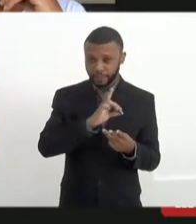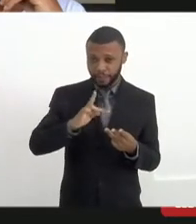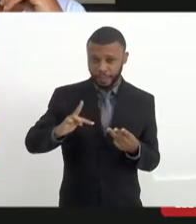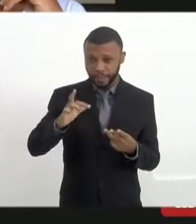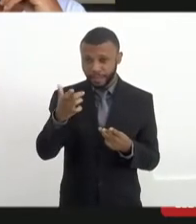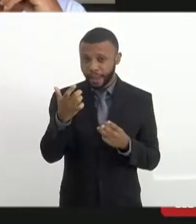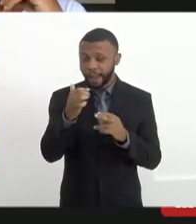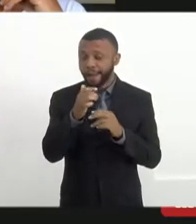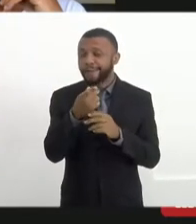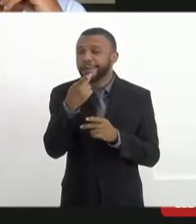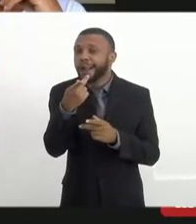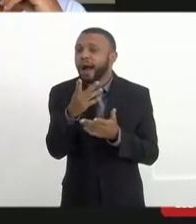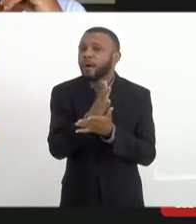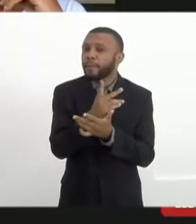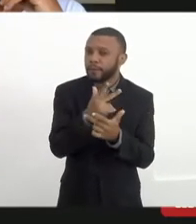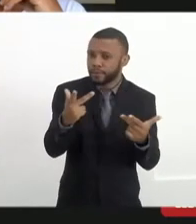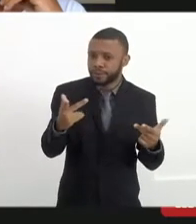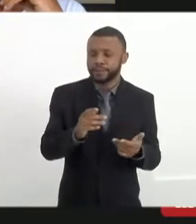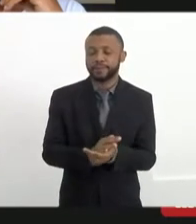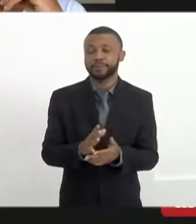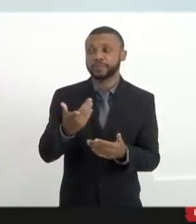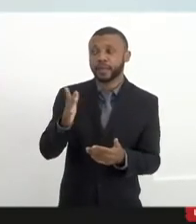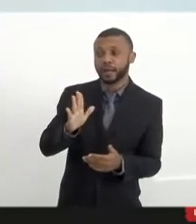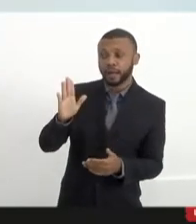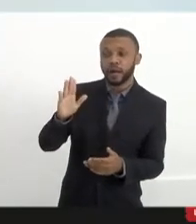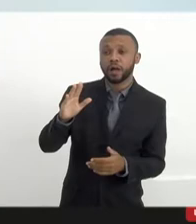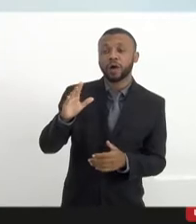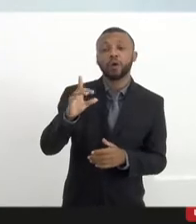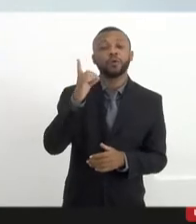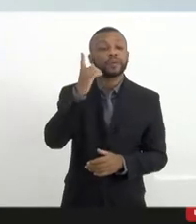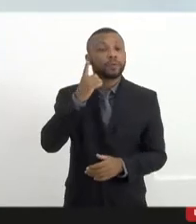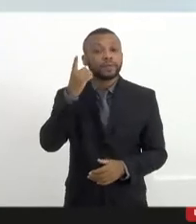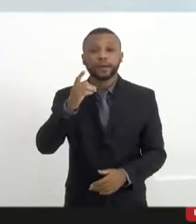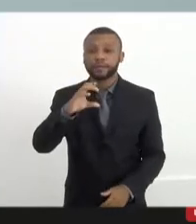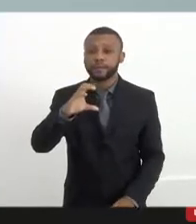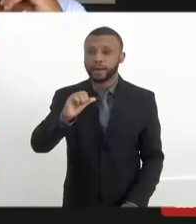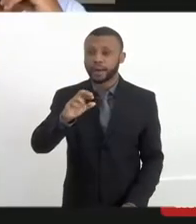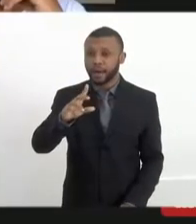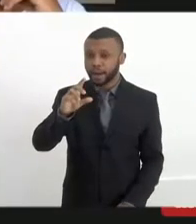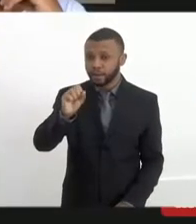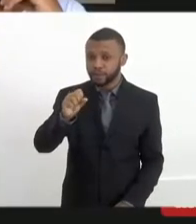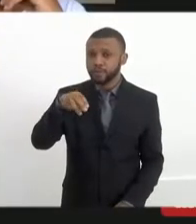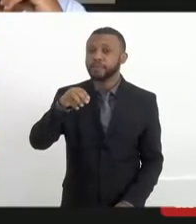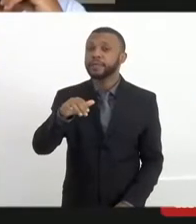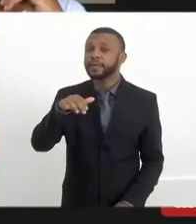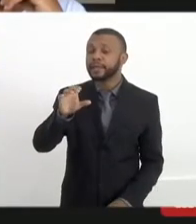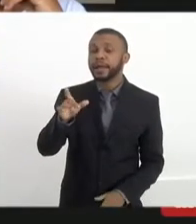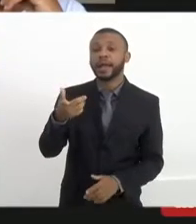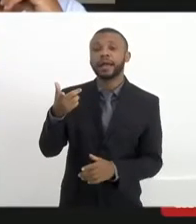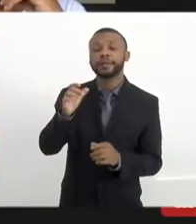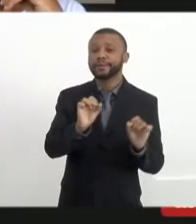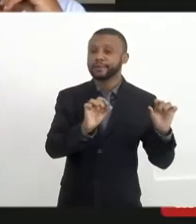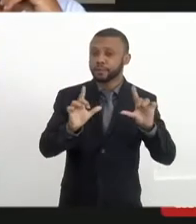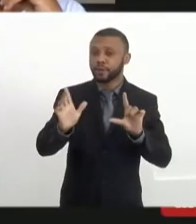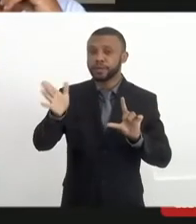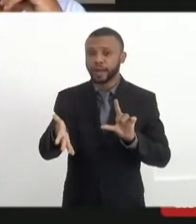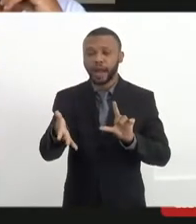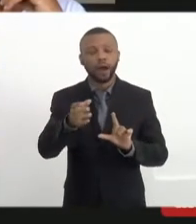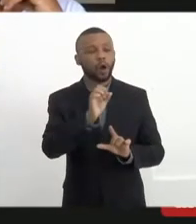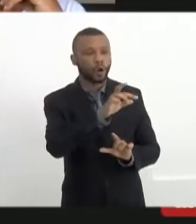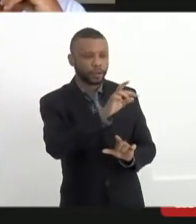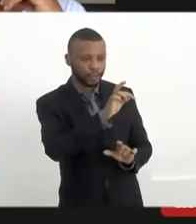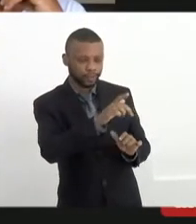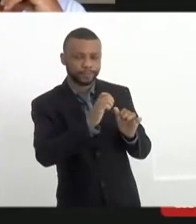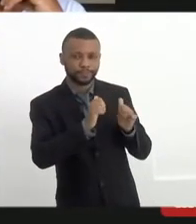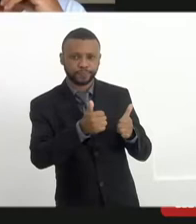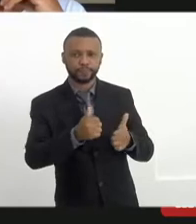pessoal? Valdeque, acho que o deputado Carlos Mink entrou, não tenho certeza. Veja aí. Acho que ainda não. Ah, entrou. Entrou aqui agora. Então, acho que o deputado é que